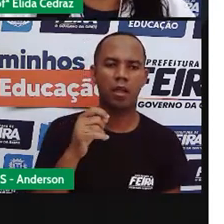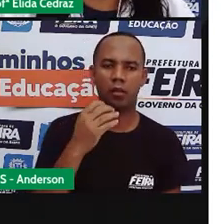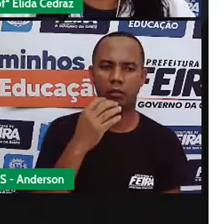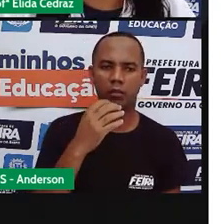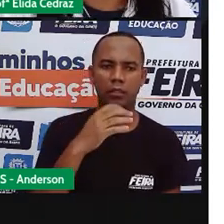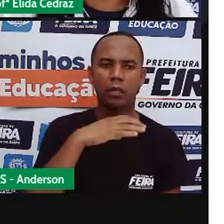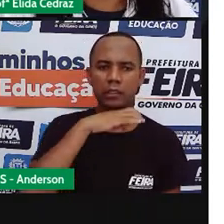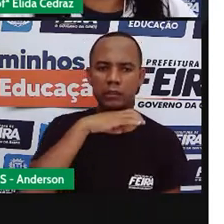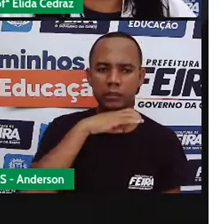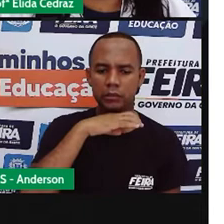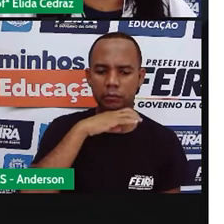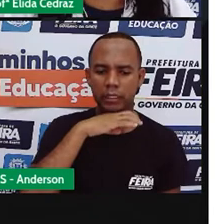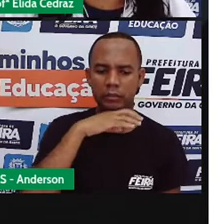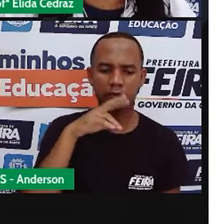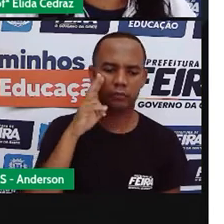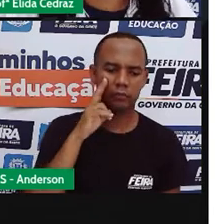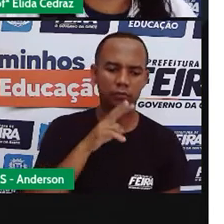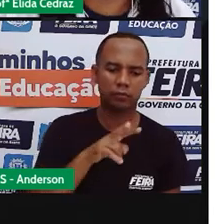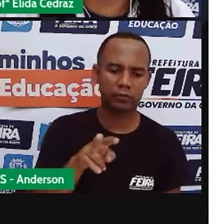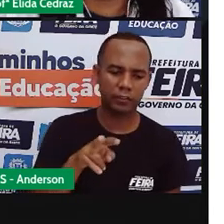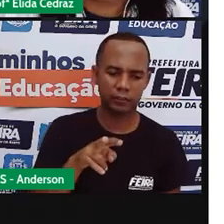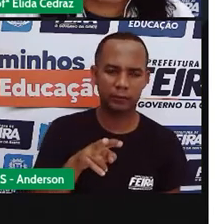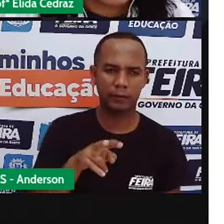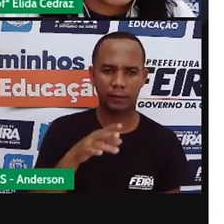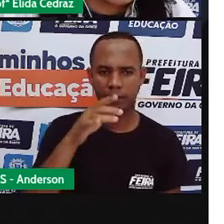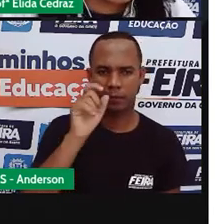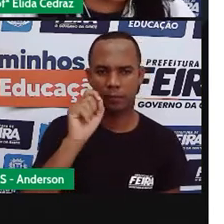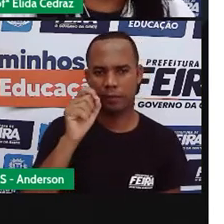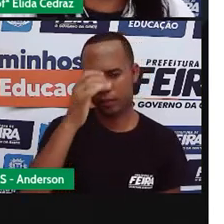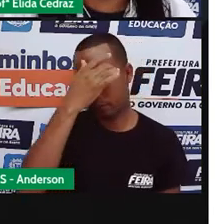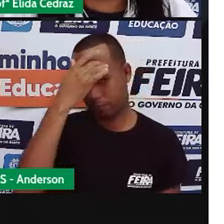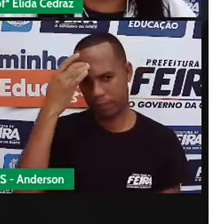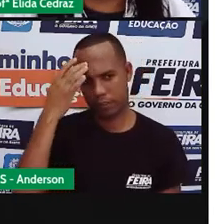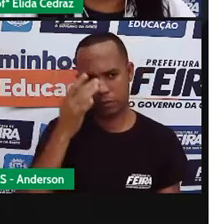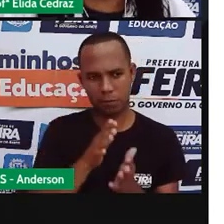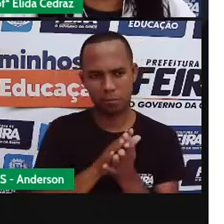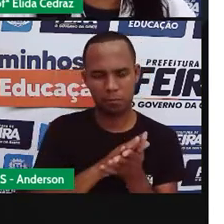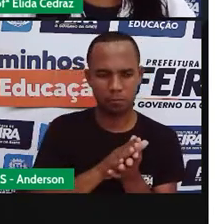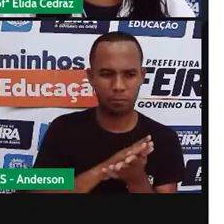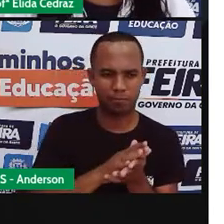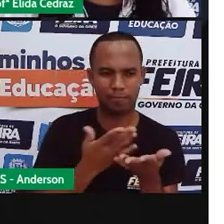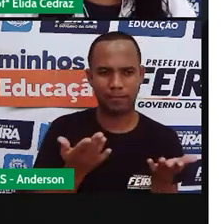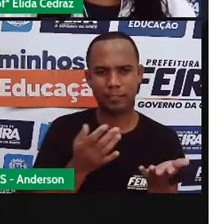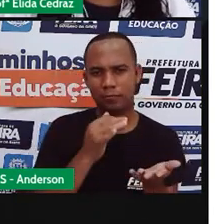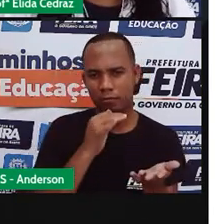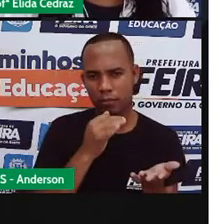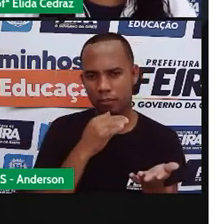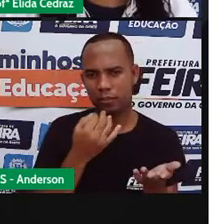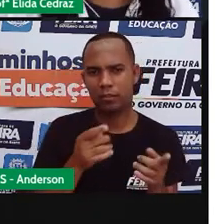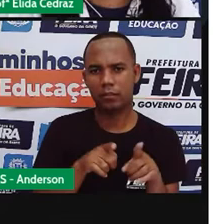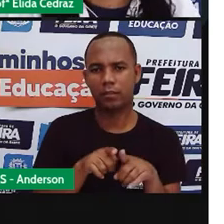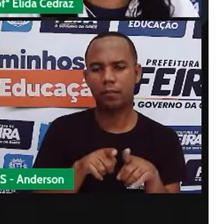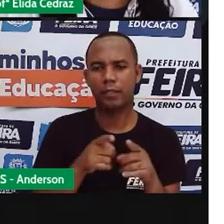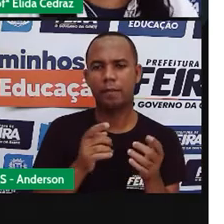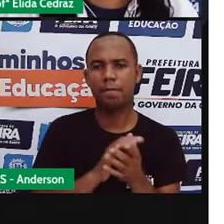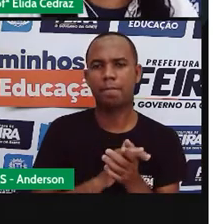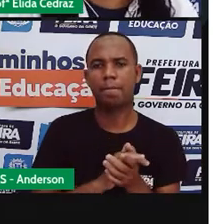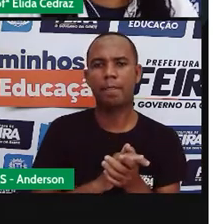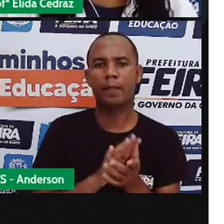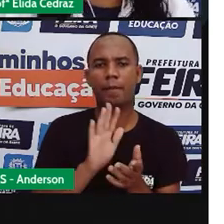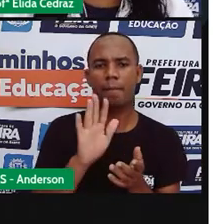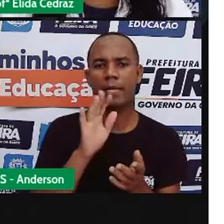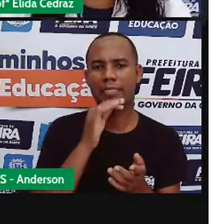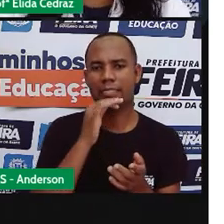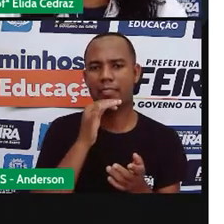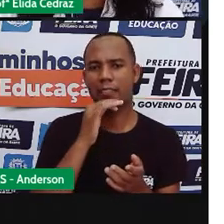que eu não gostaria e que as pessoas deveriam não fazer isso muita gente vai achar que a prova